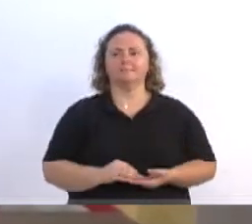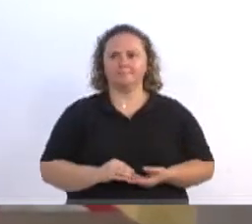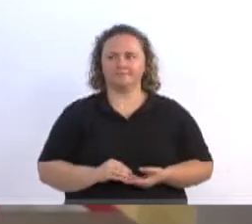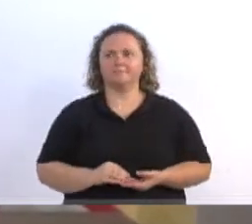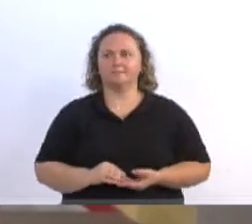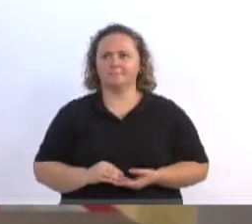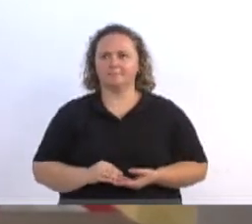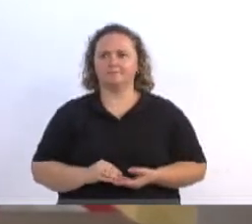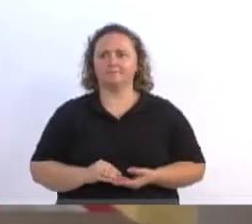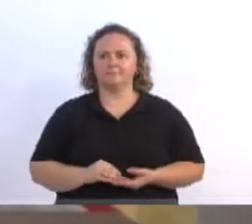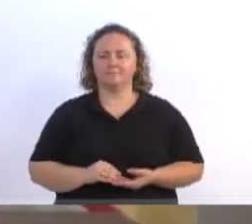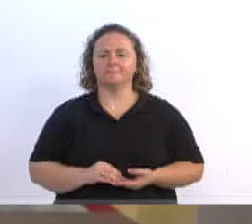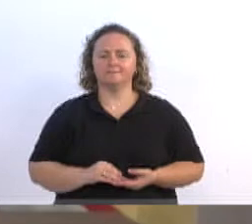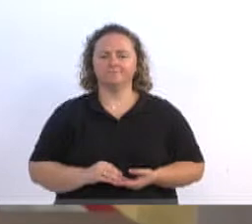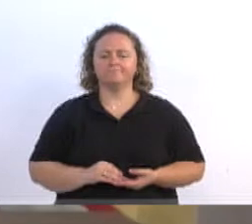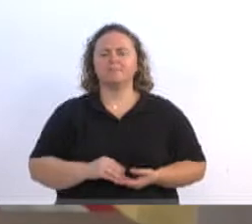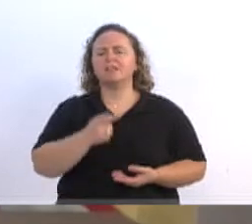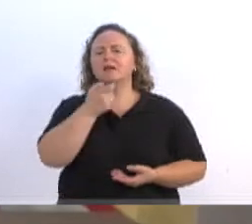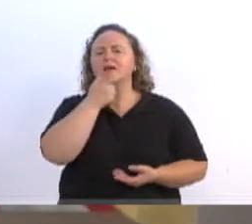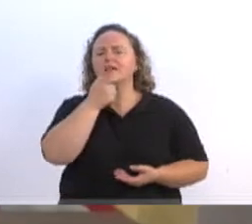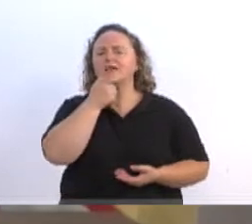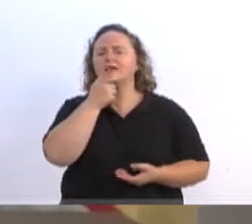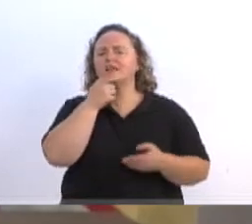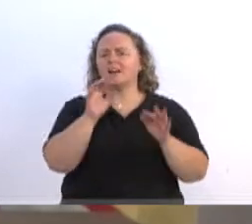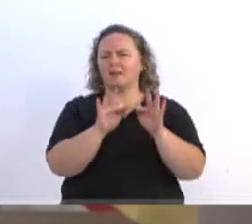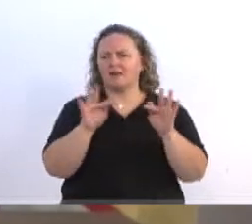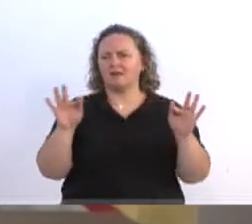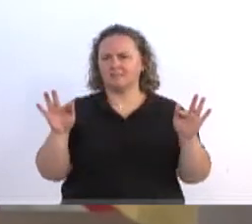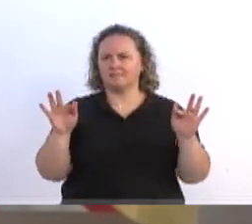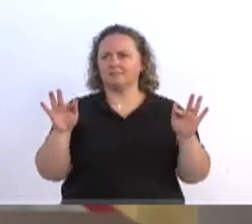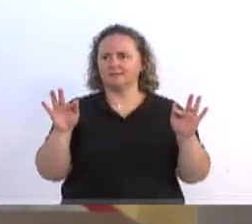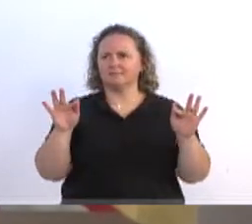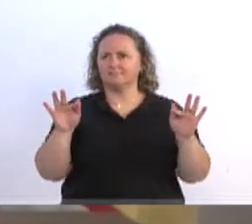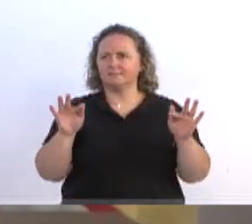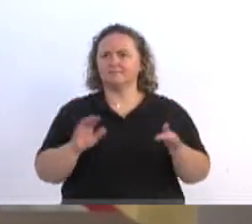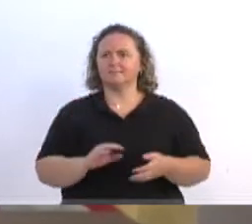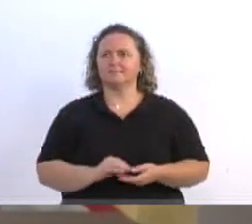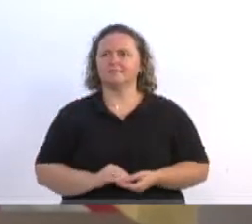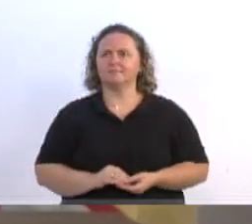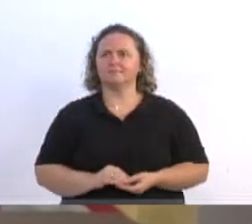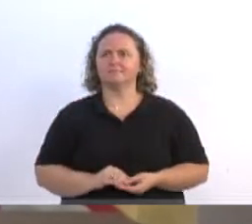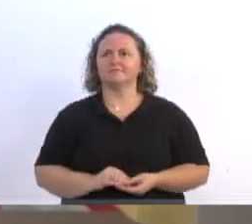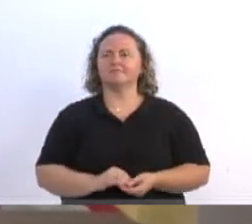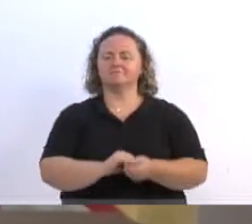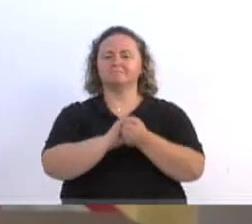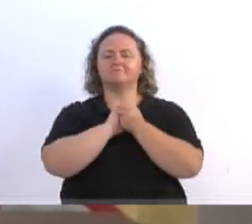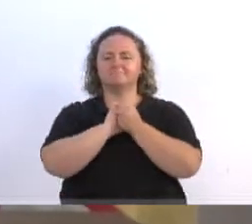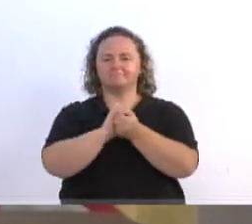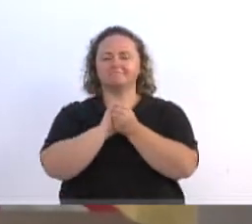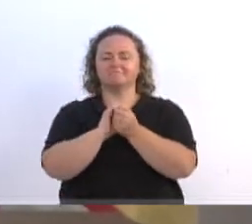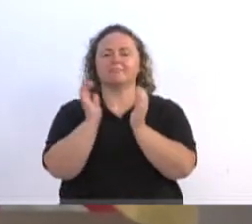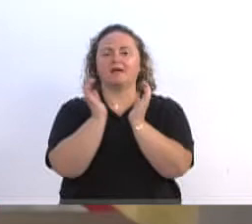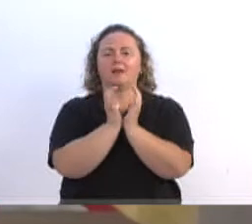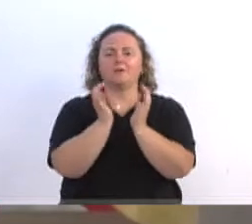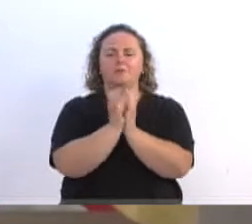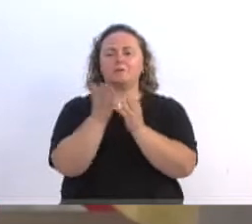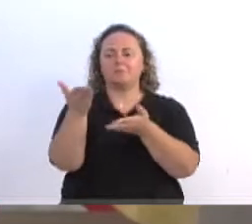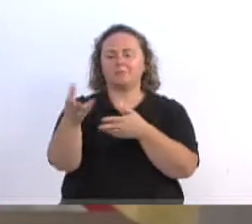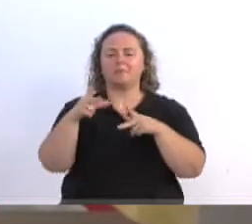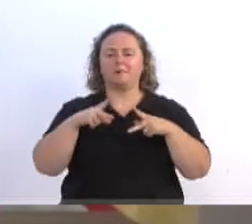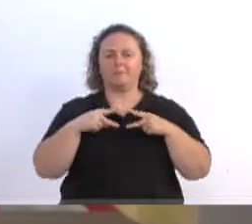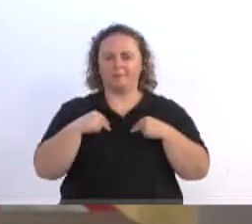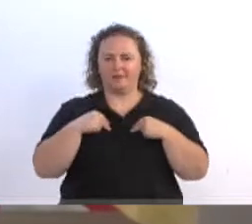gracious professionalism. Meu inglês é terrível. Mas parabéns, meninos. Vocês merecem.